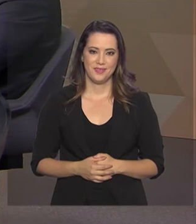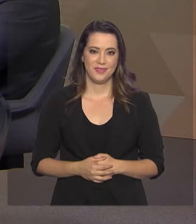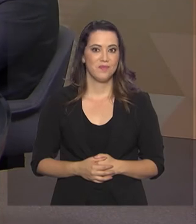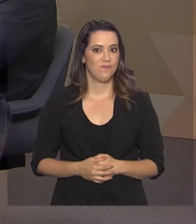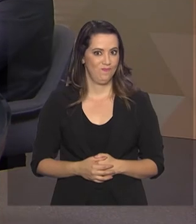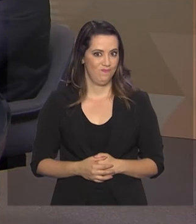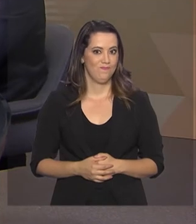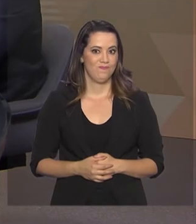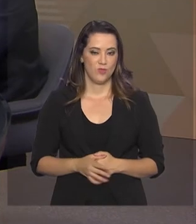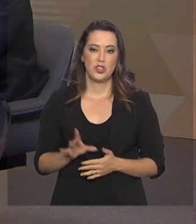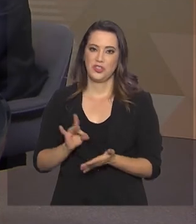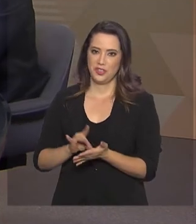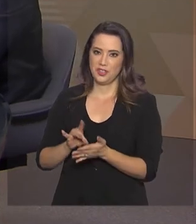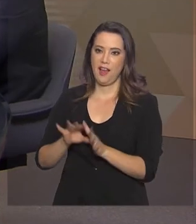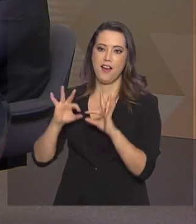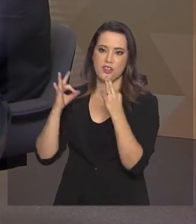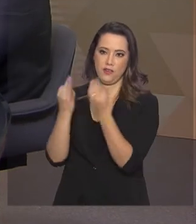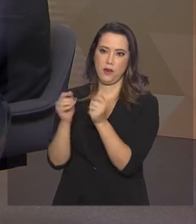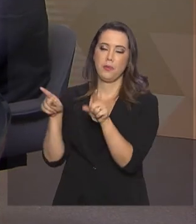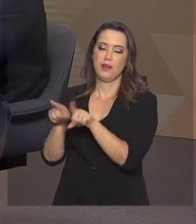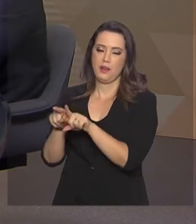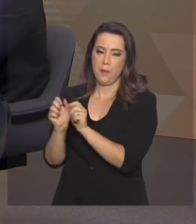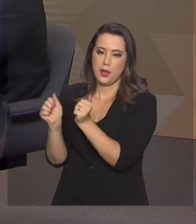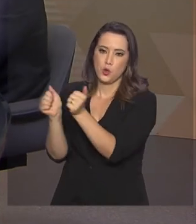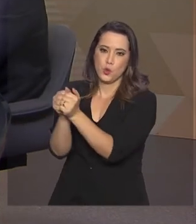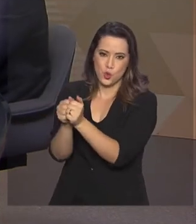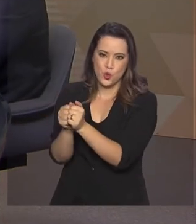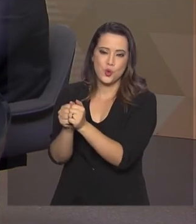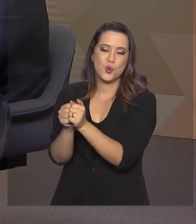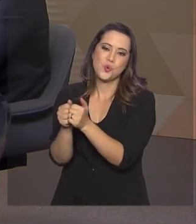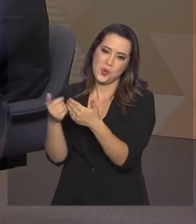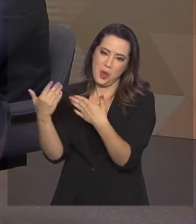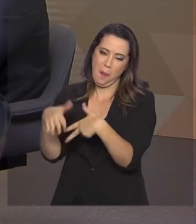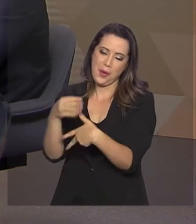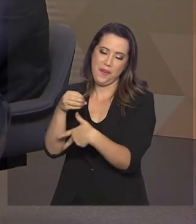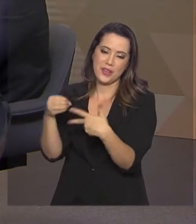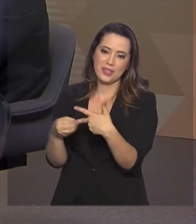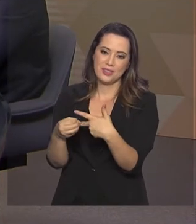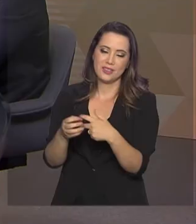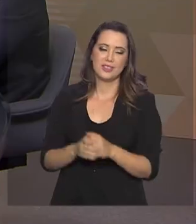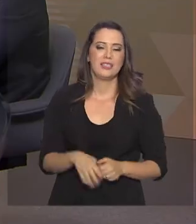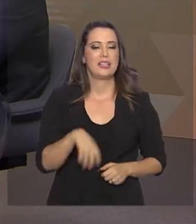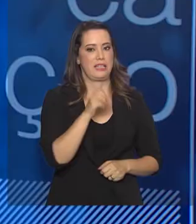Realmente, a família também participa do Enem, né, praticamente. Ah, sim, isso mobiliza...